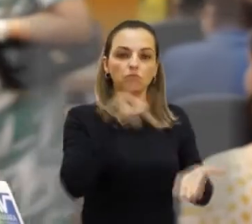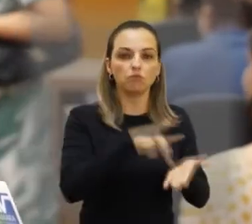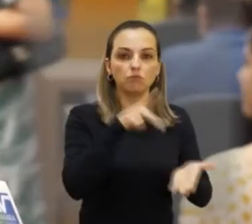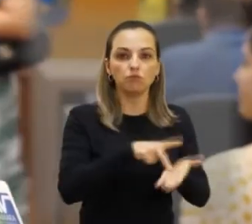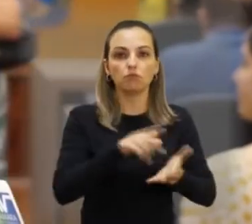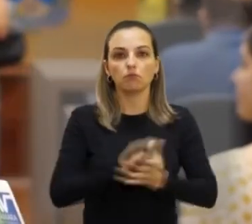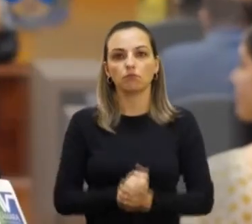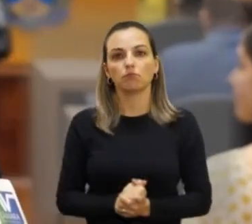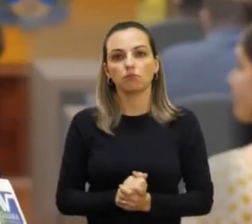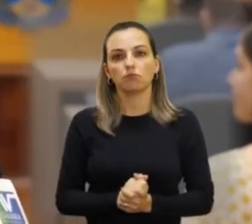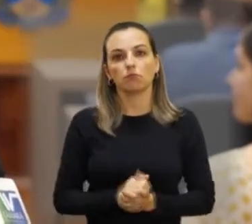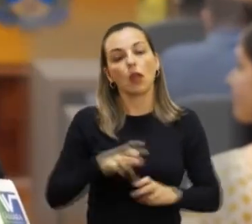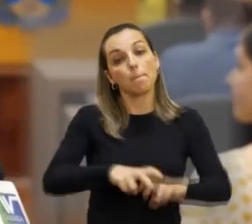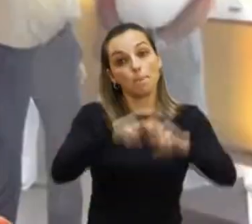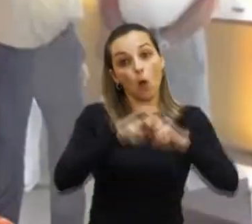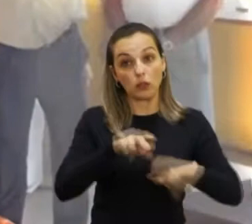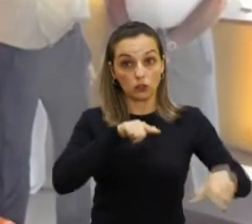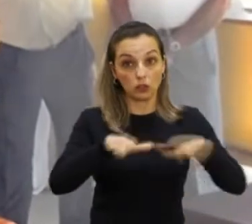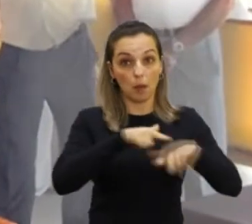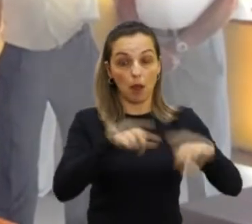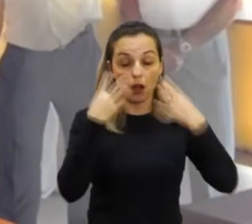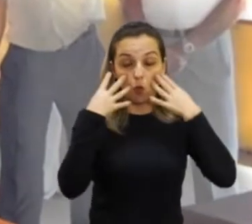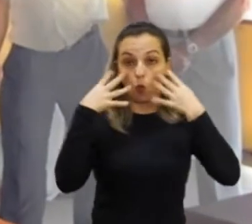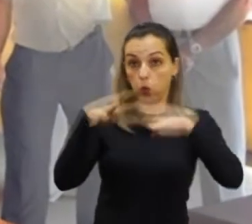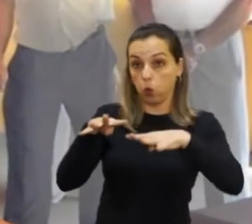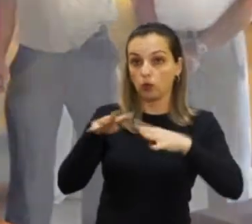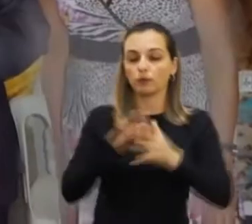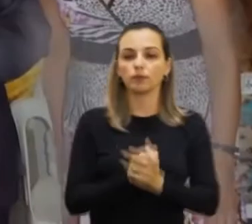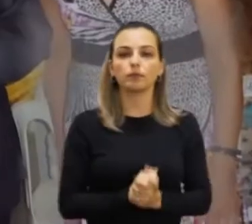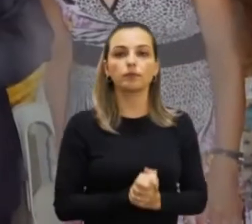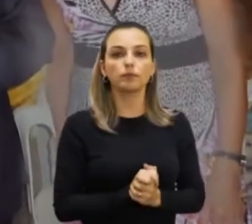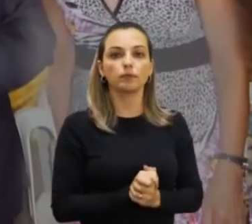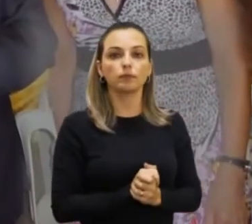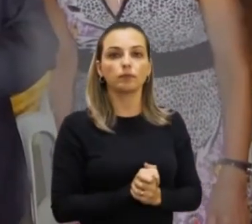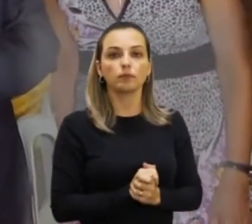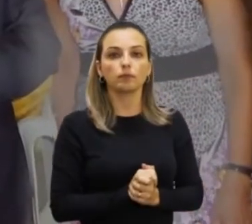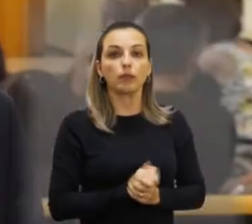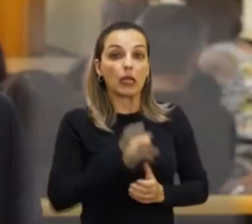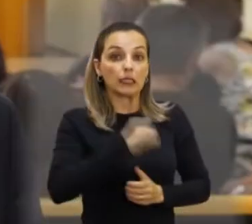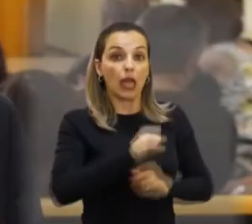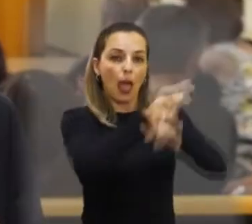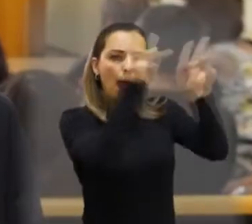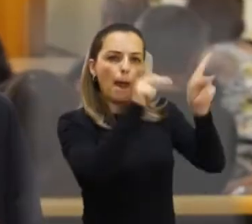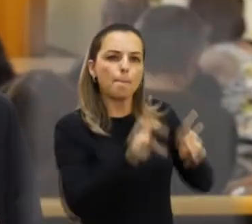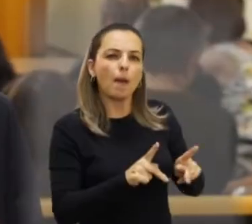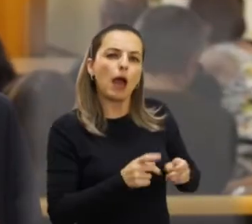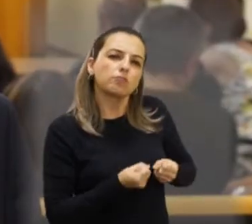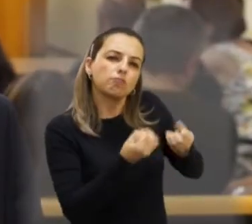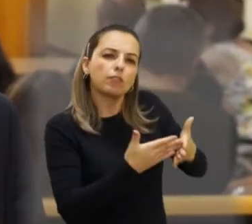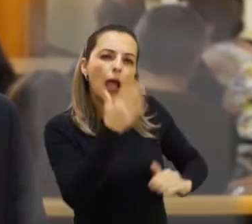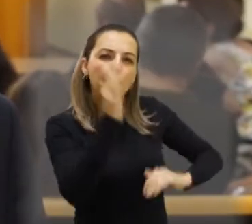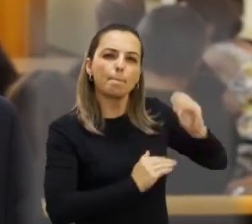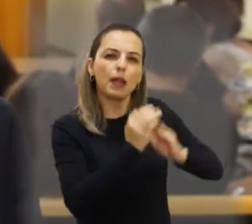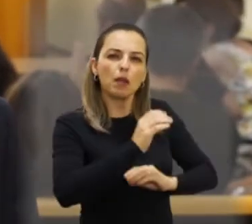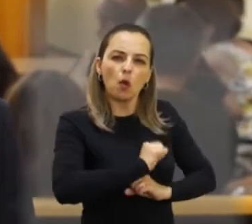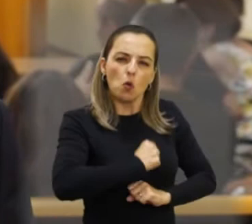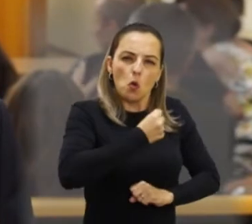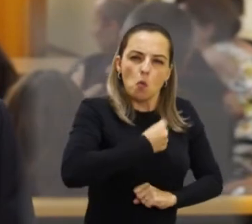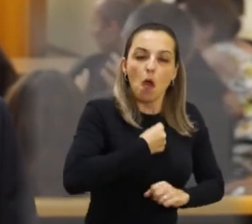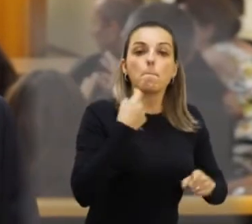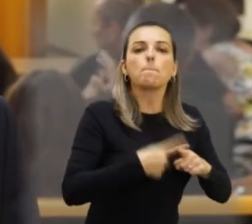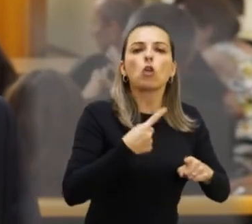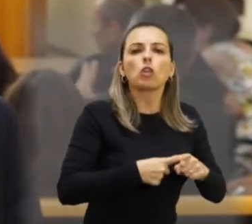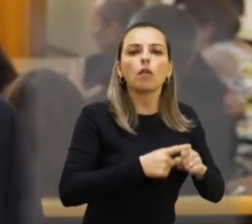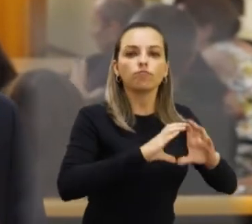É o que a gente procurou fazer. Trabalhos que geraram reconhecimento. Se a gente puder trazer a paz, por nós vamos trazer o